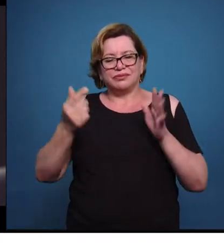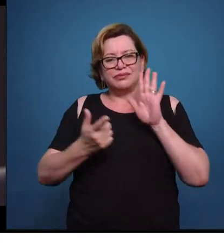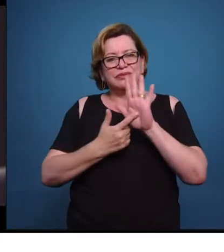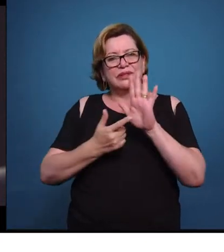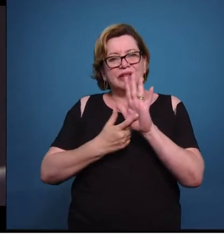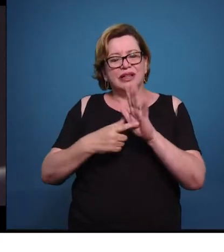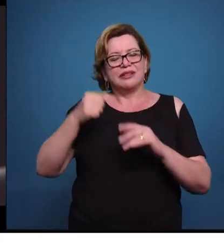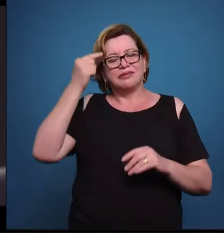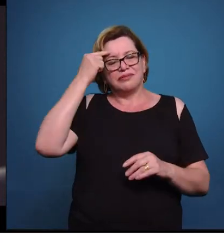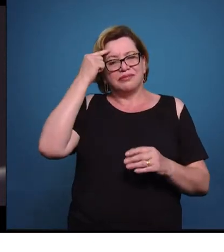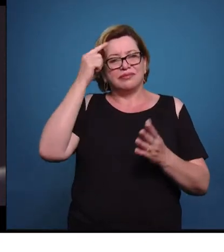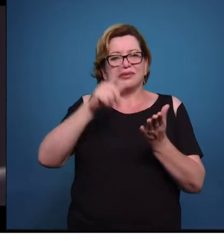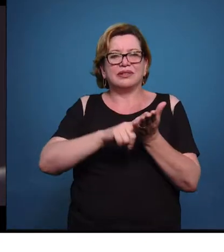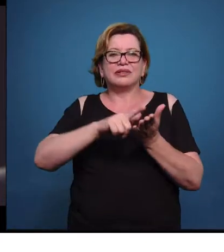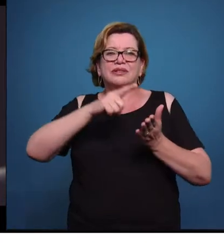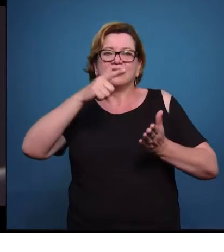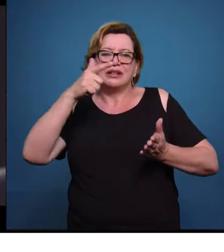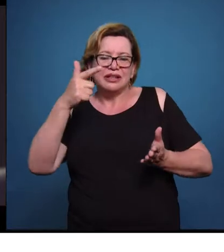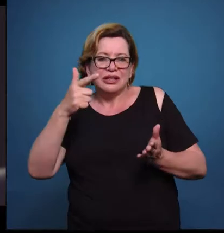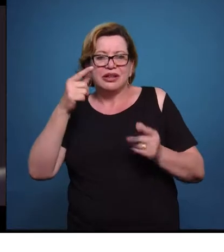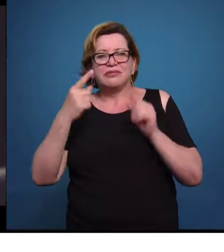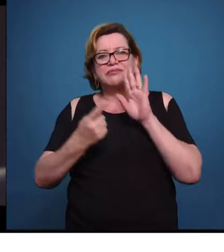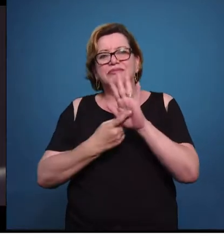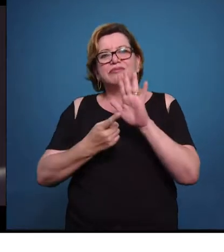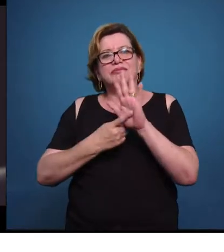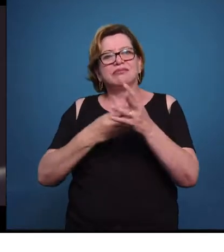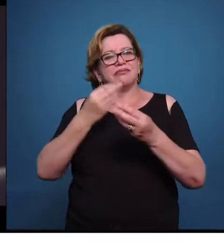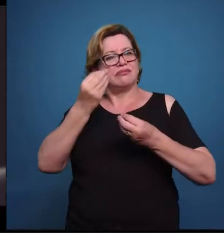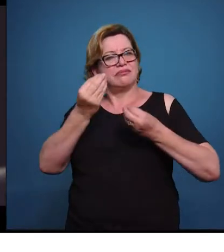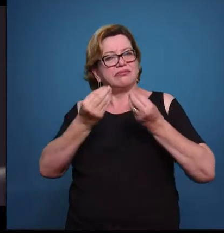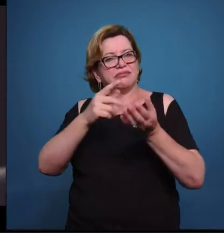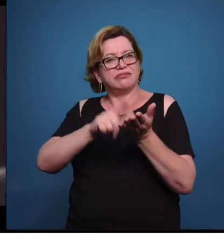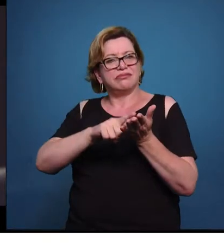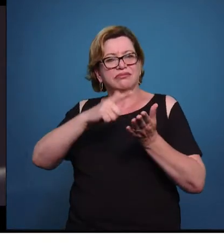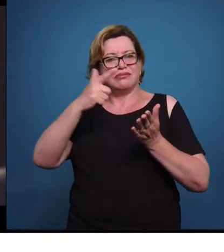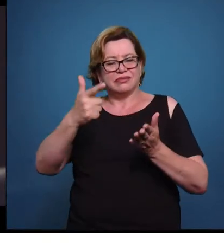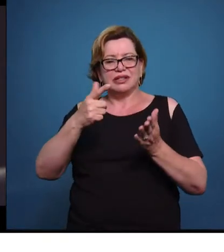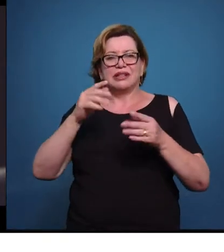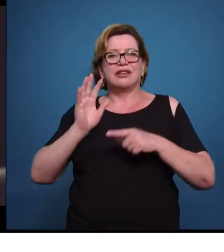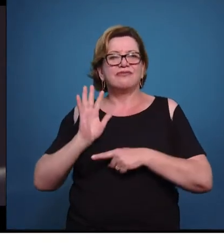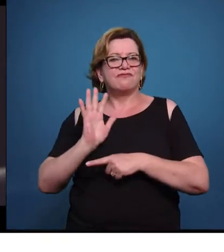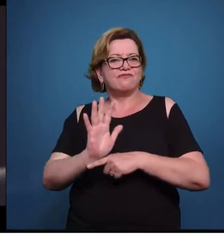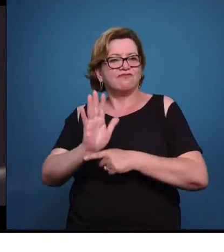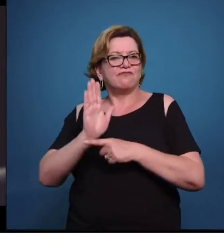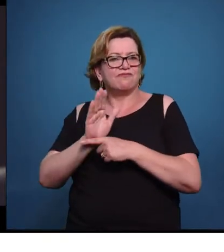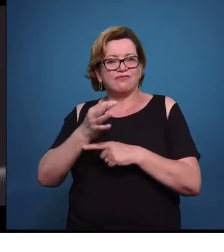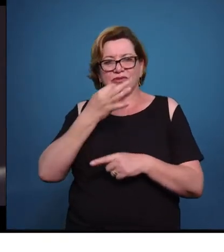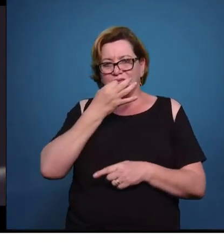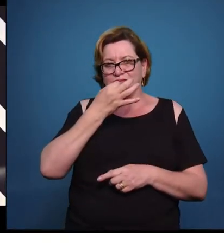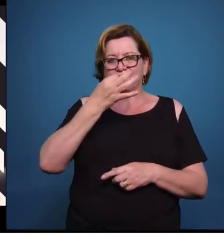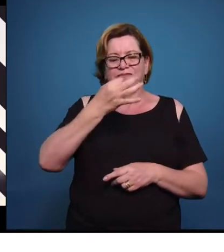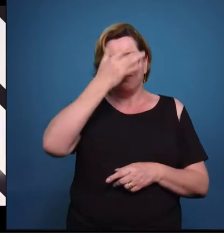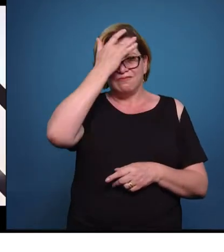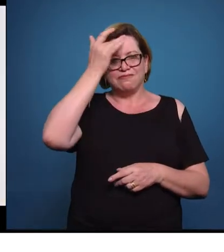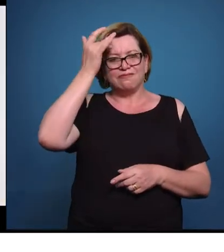O tema desta vez é Imprensa como Instrumento para a Formação da Opinião Pública. Nós voltamos logo depois da vinheta.